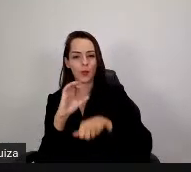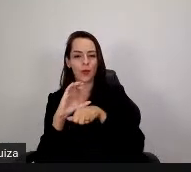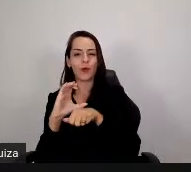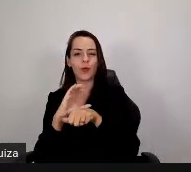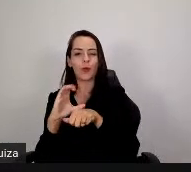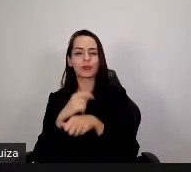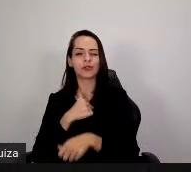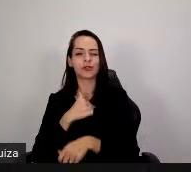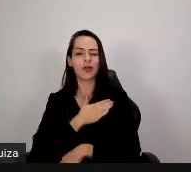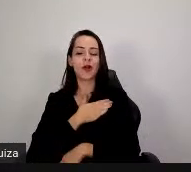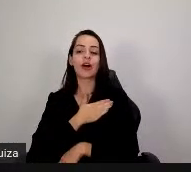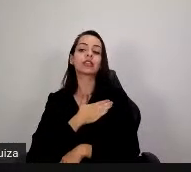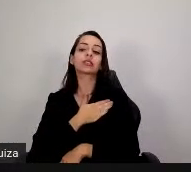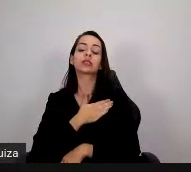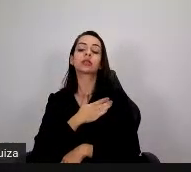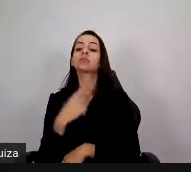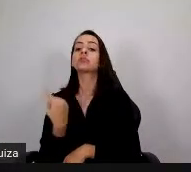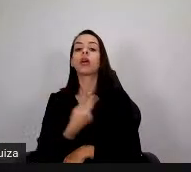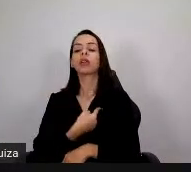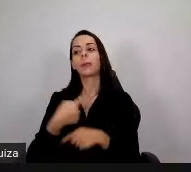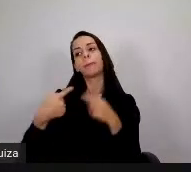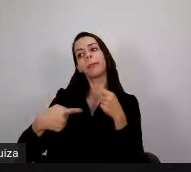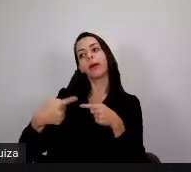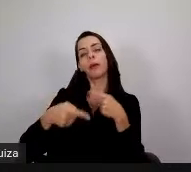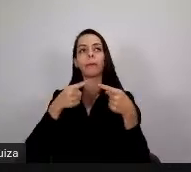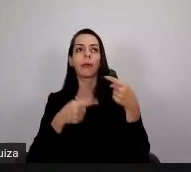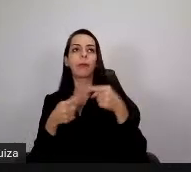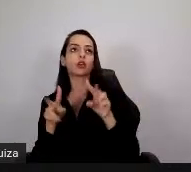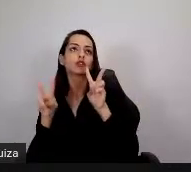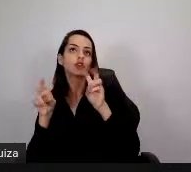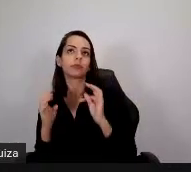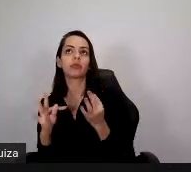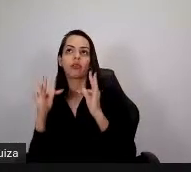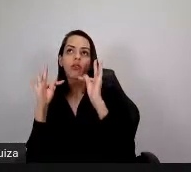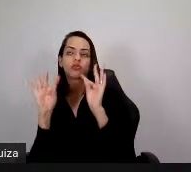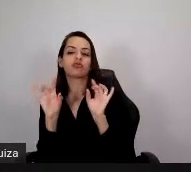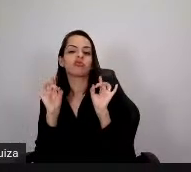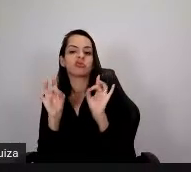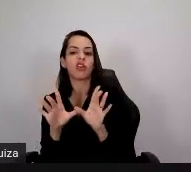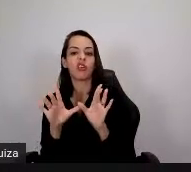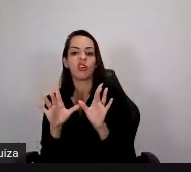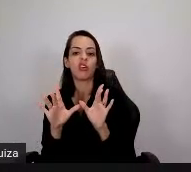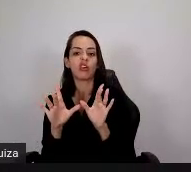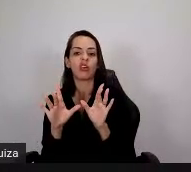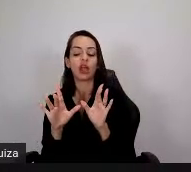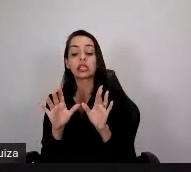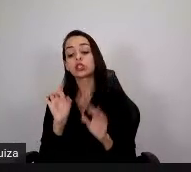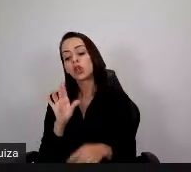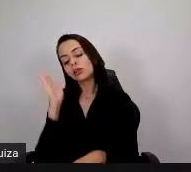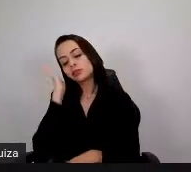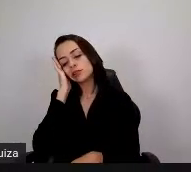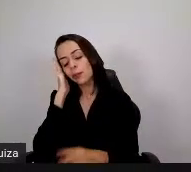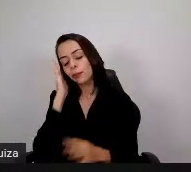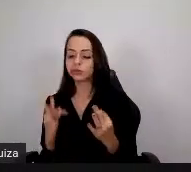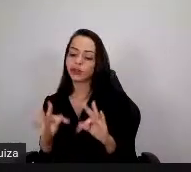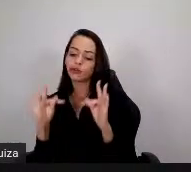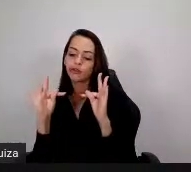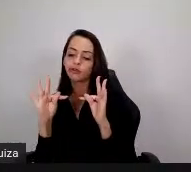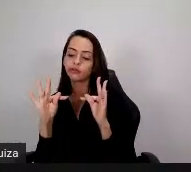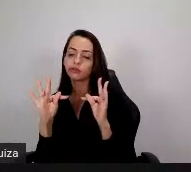que nós não vamos discutir simplesmente a tecnologia pela tecnologia, não é a tecnologia como fim, mas como meio,